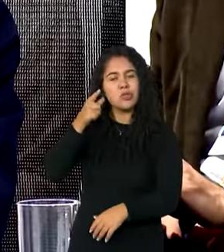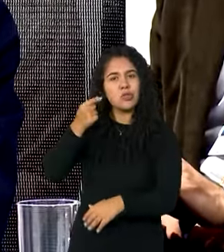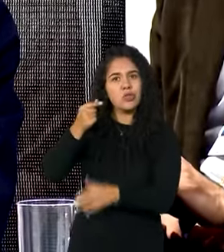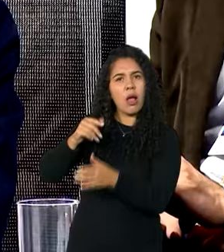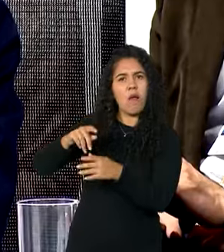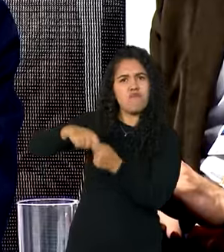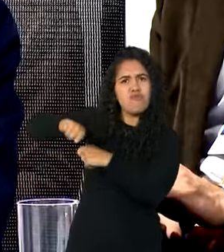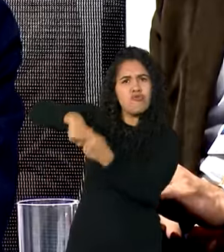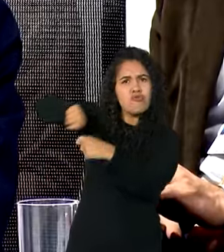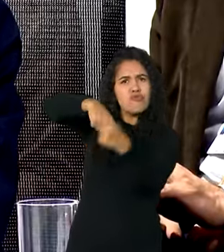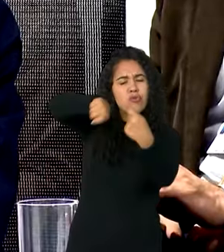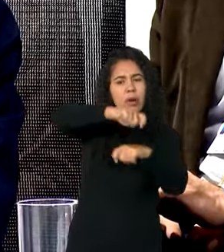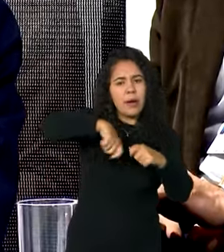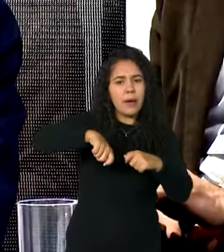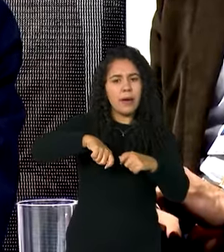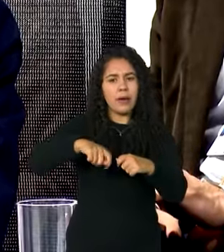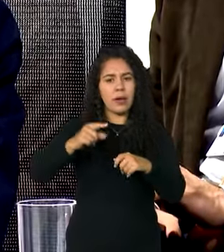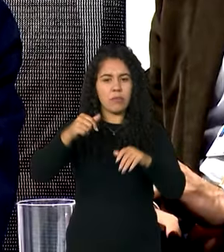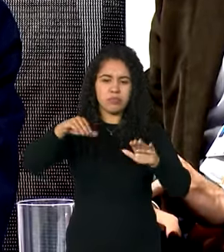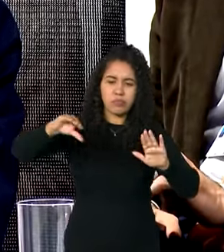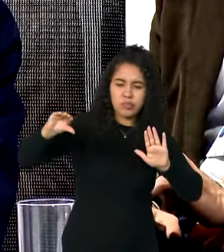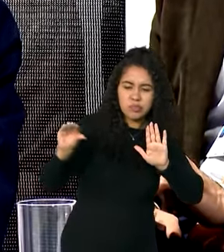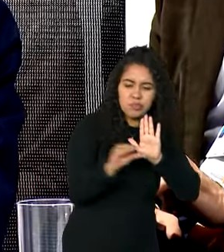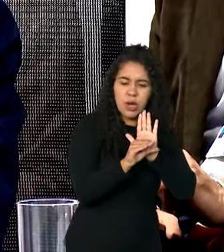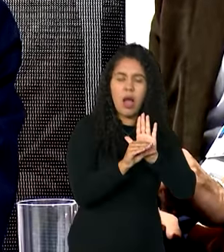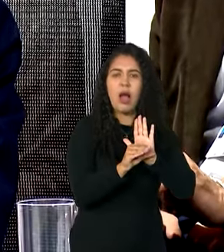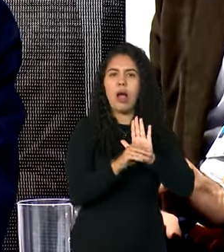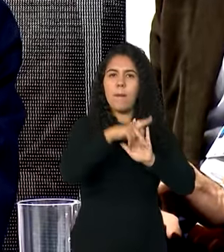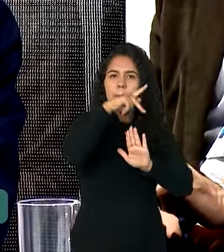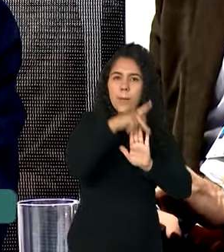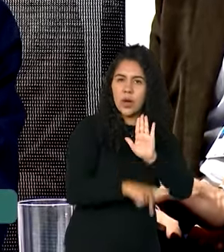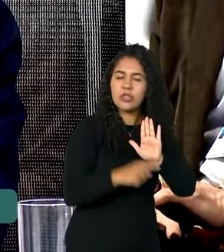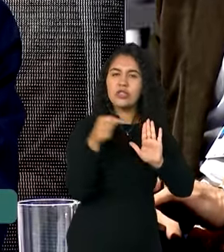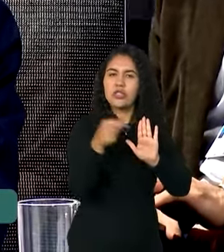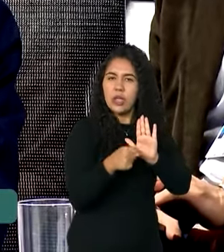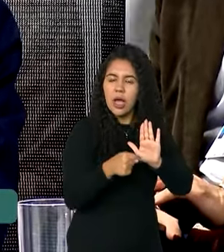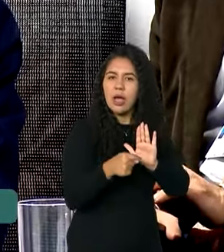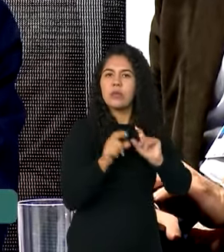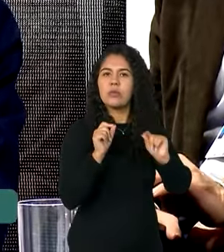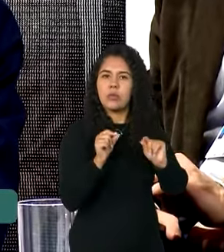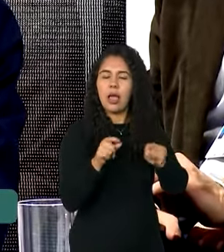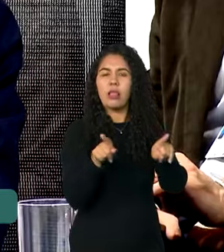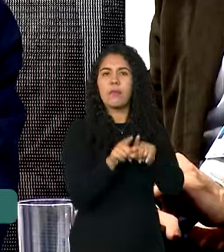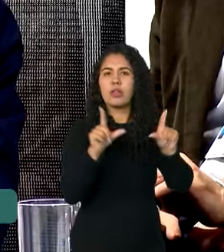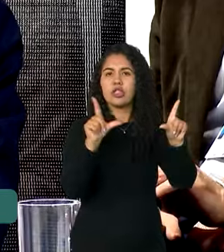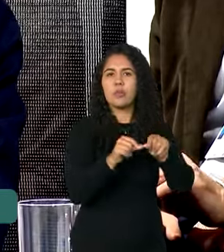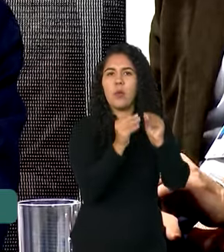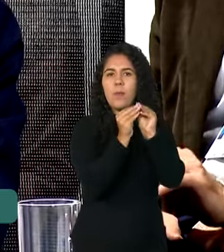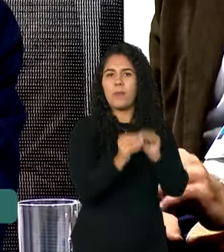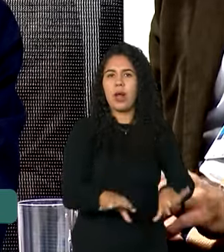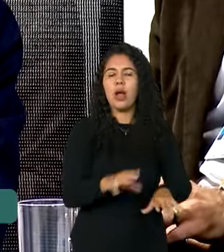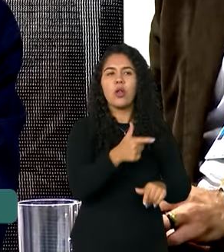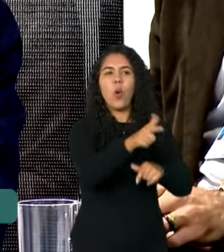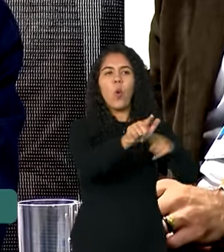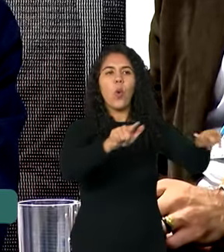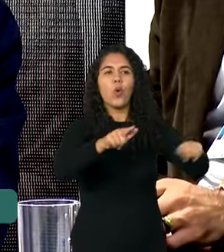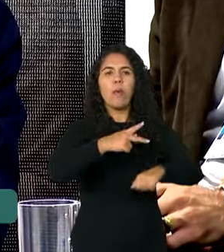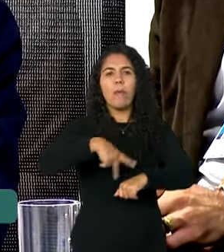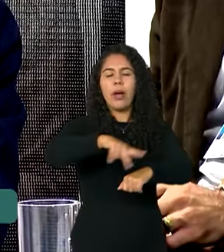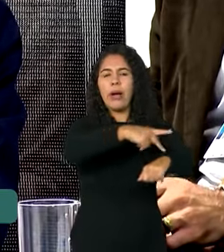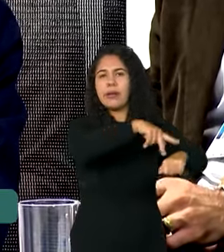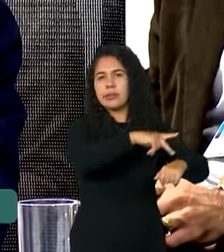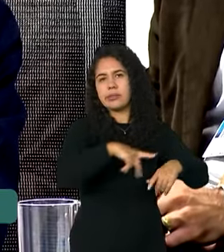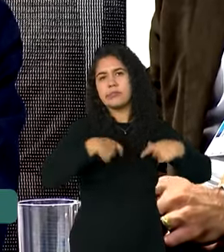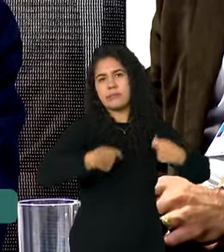a adaptação e para a diminuição dos danos daqueles países que